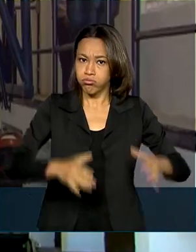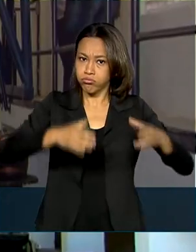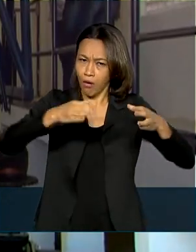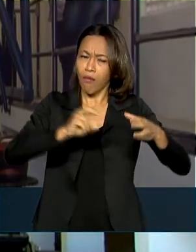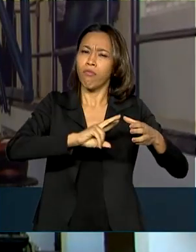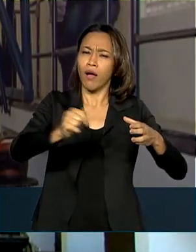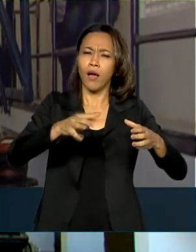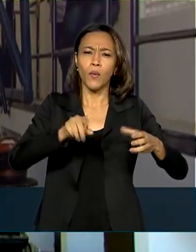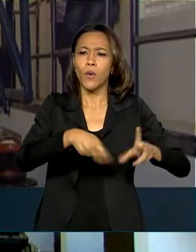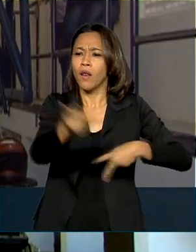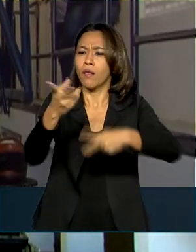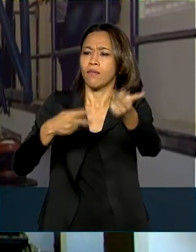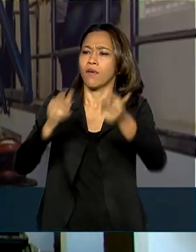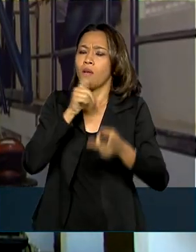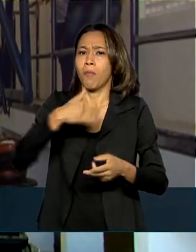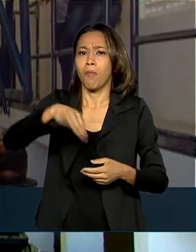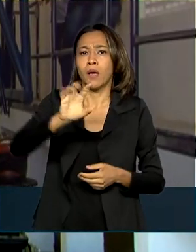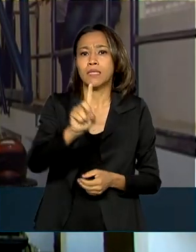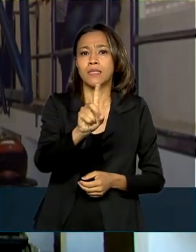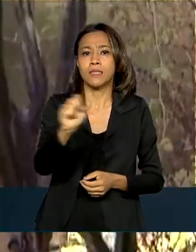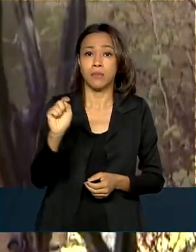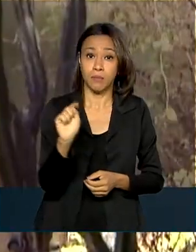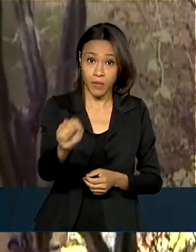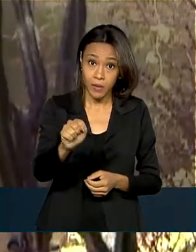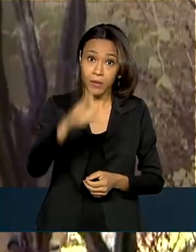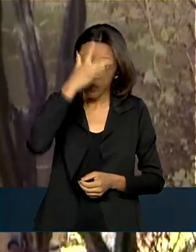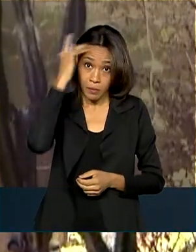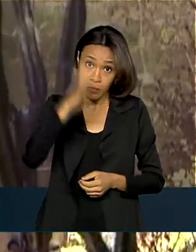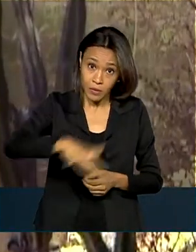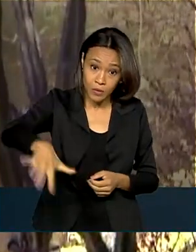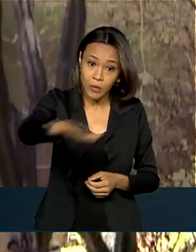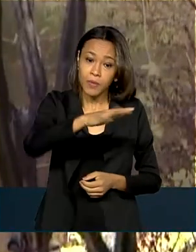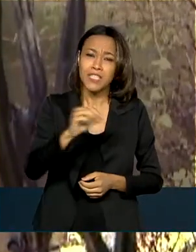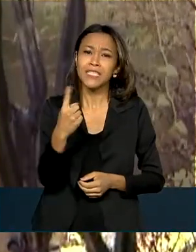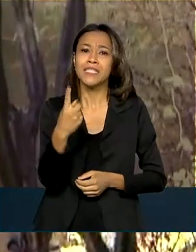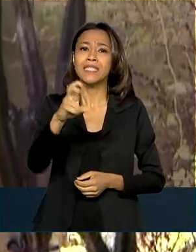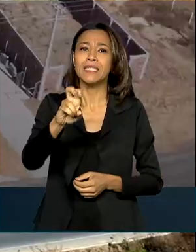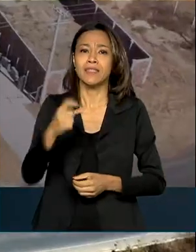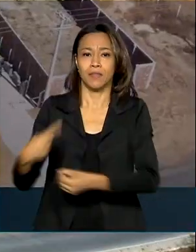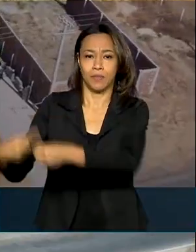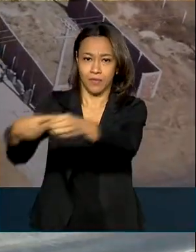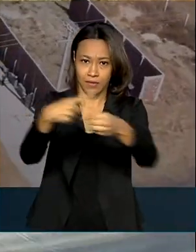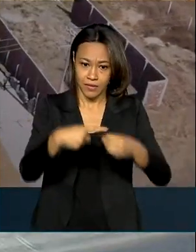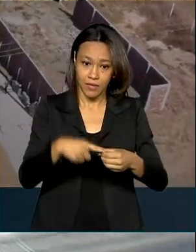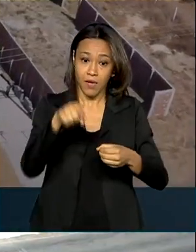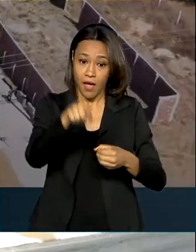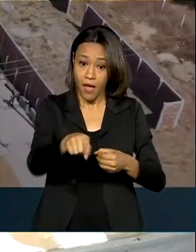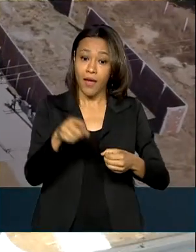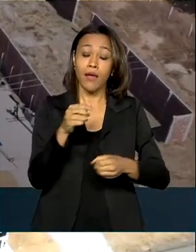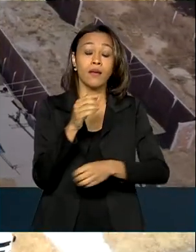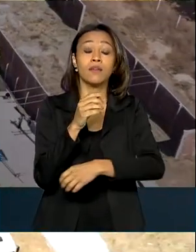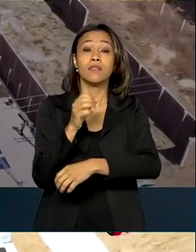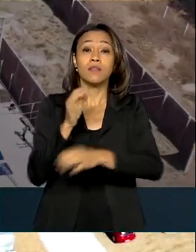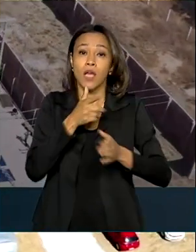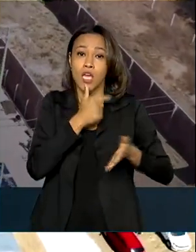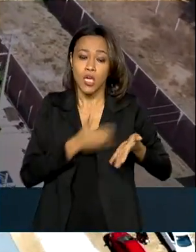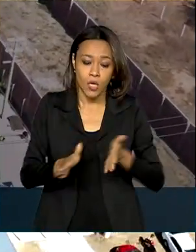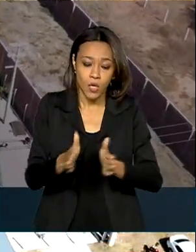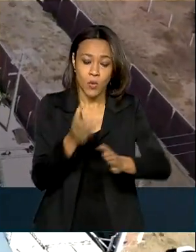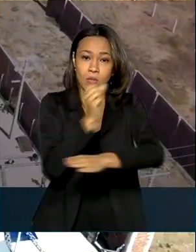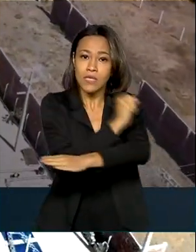de 100 mil pessoas em 15 municípios. As águas são captadas diretamente do eixo leste da